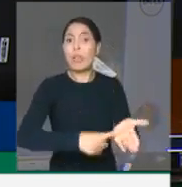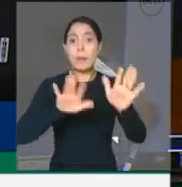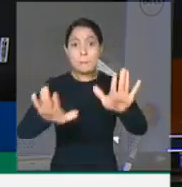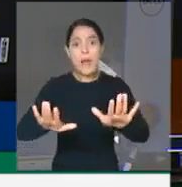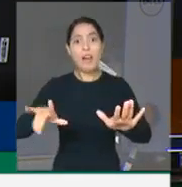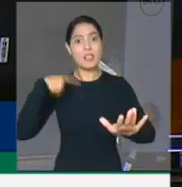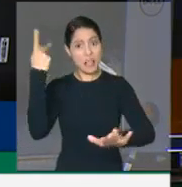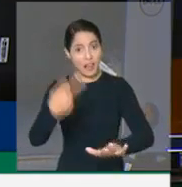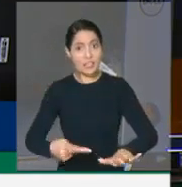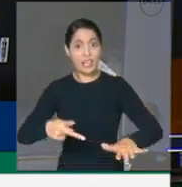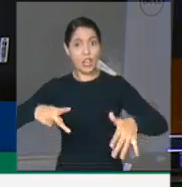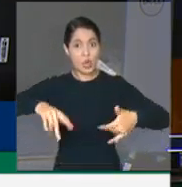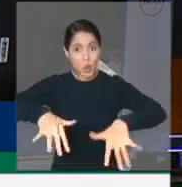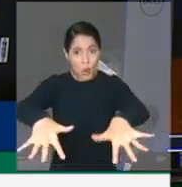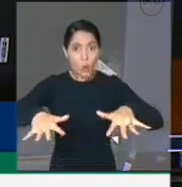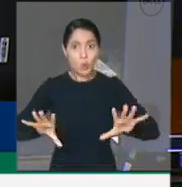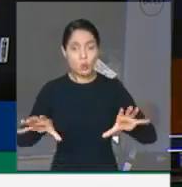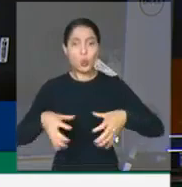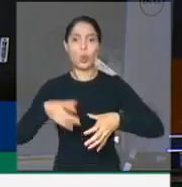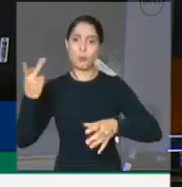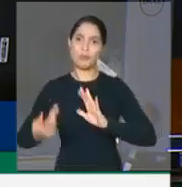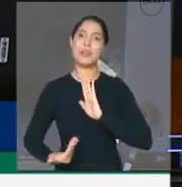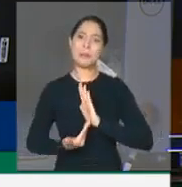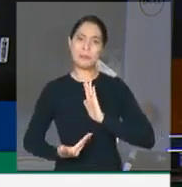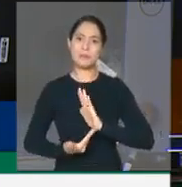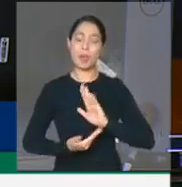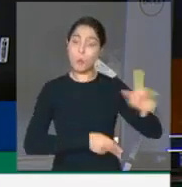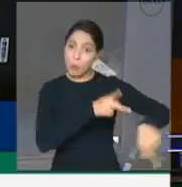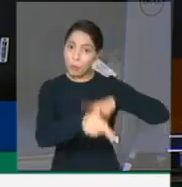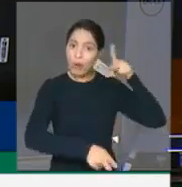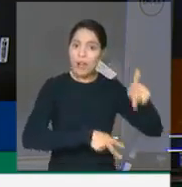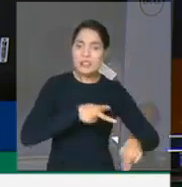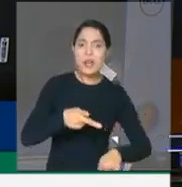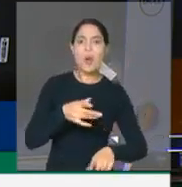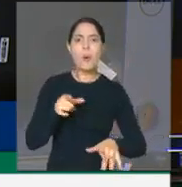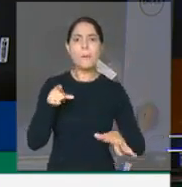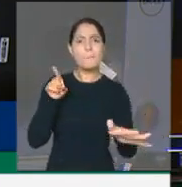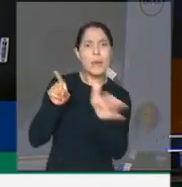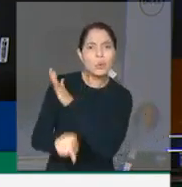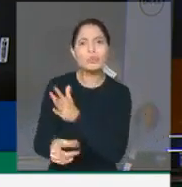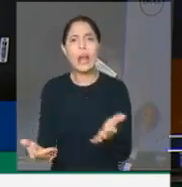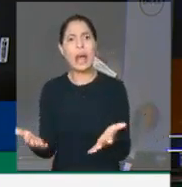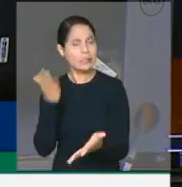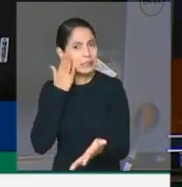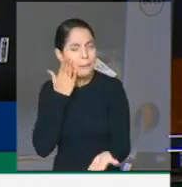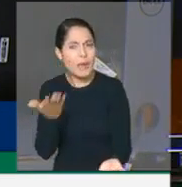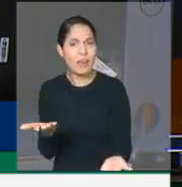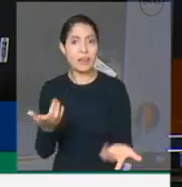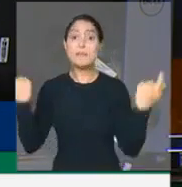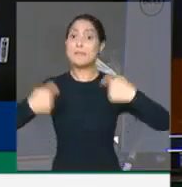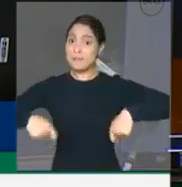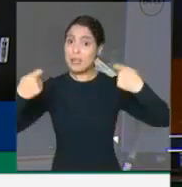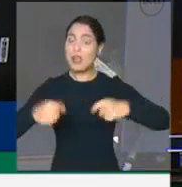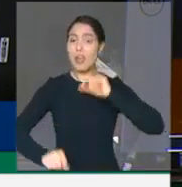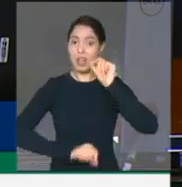Casa. Chegaram a nós a partir das vozes da sociedade. Impuseram-se em razão da